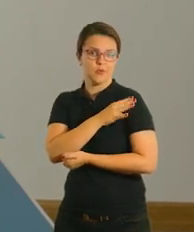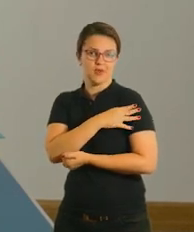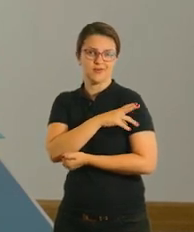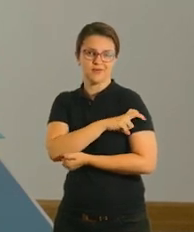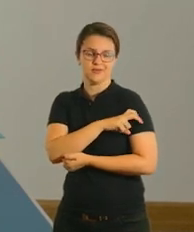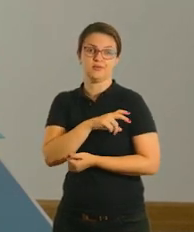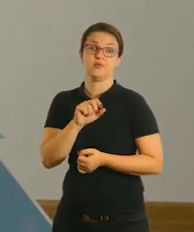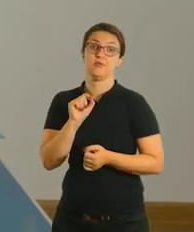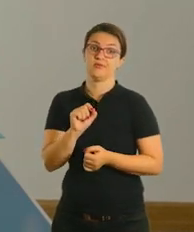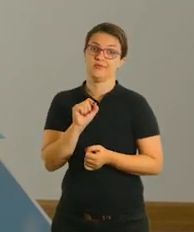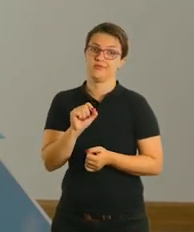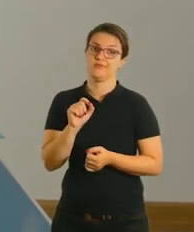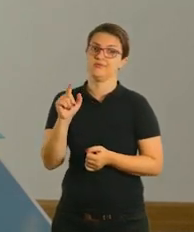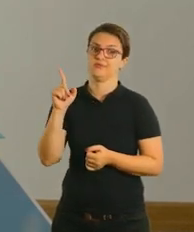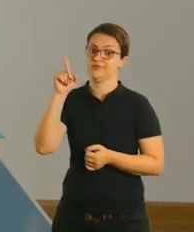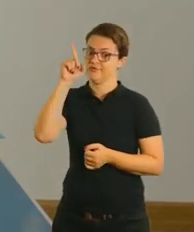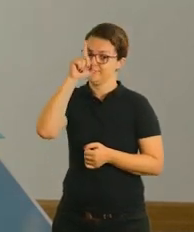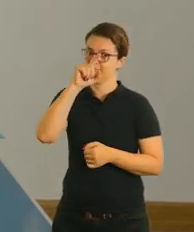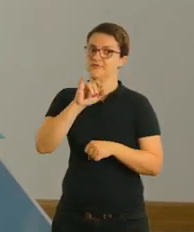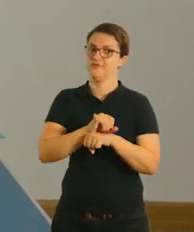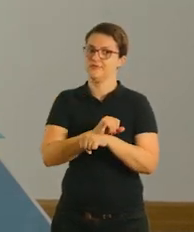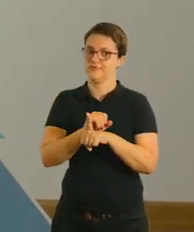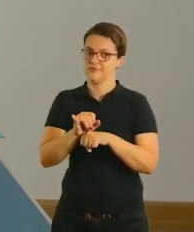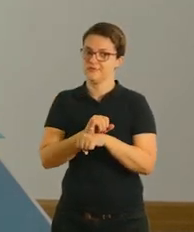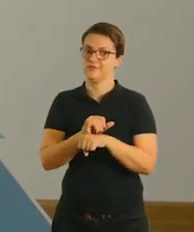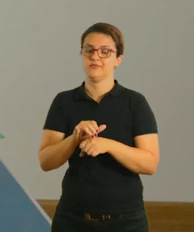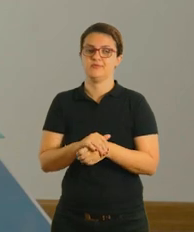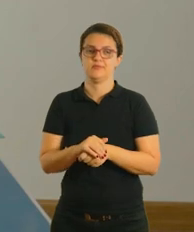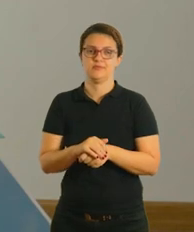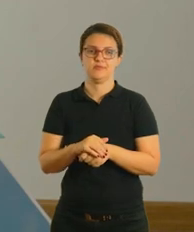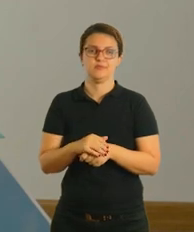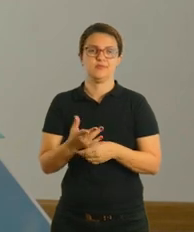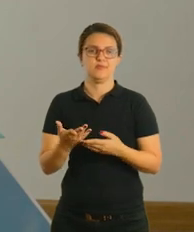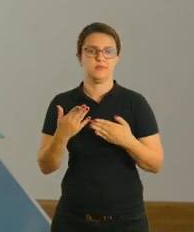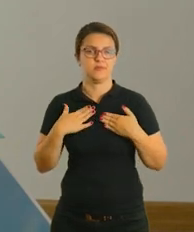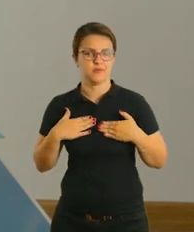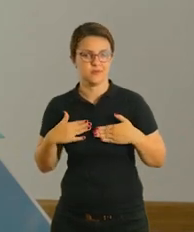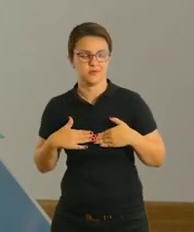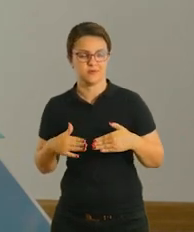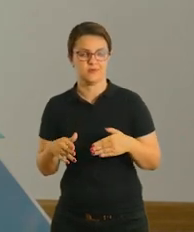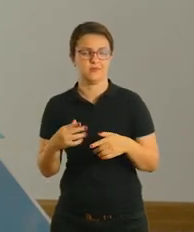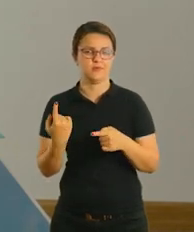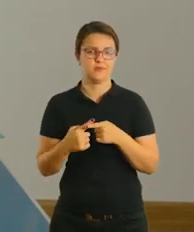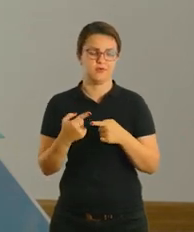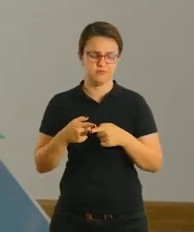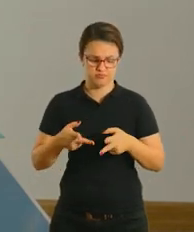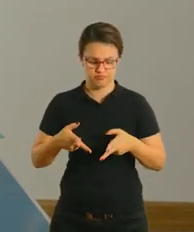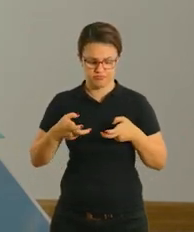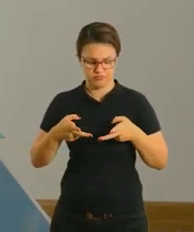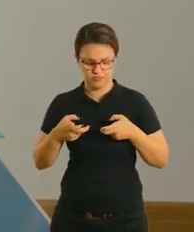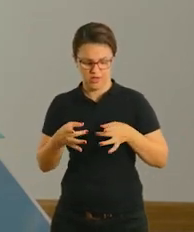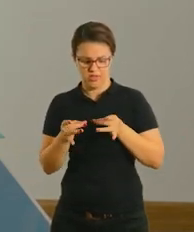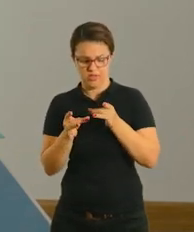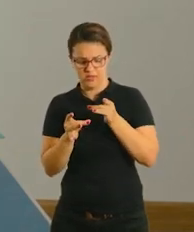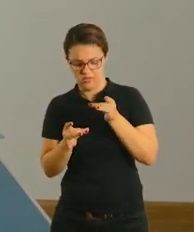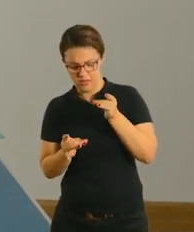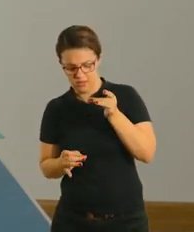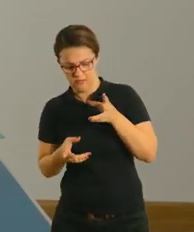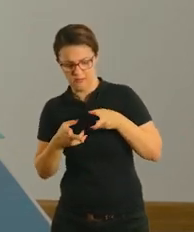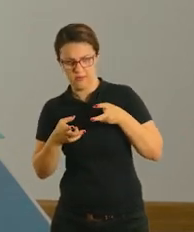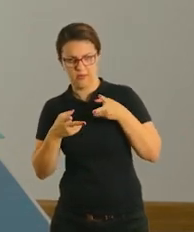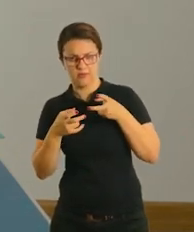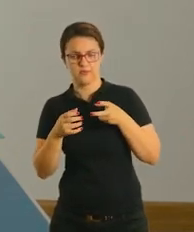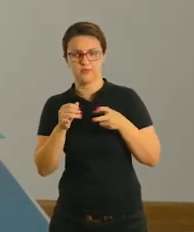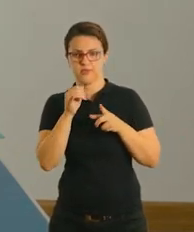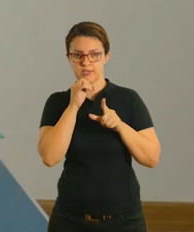exigência das posições tem que ser um pouquinho aumentada, então tem que ser mais complexa, ela tem que se atentar aos detalhes.